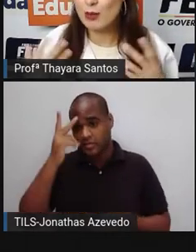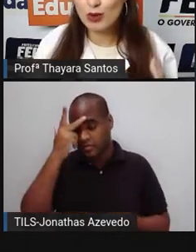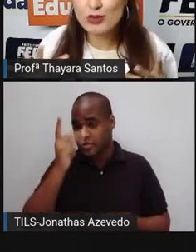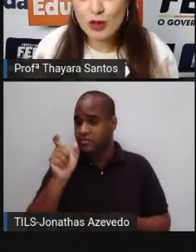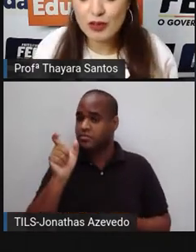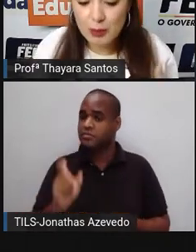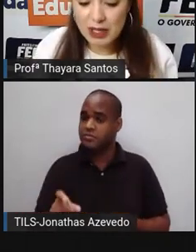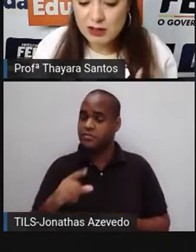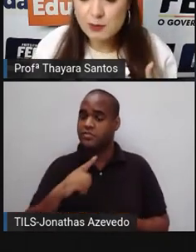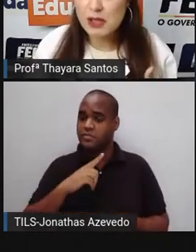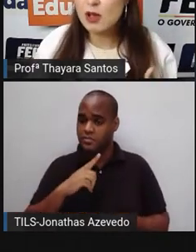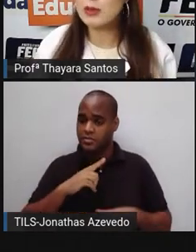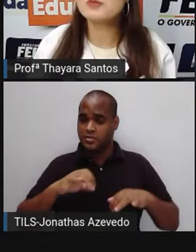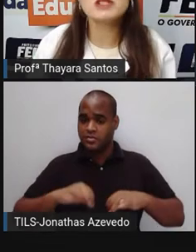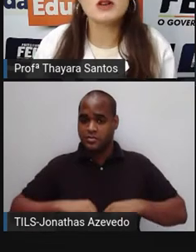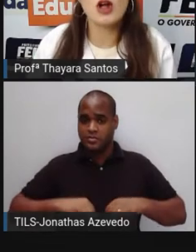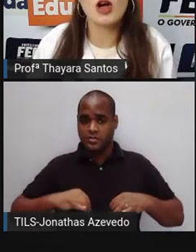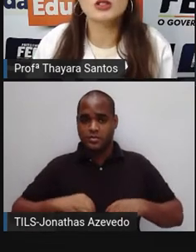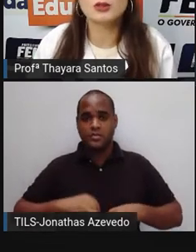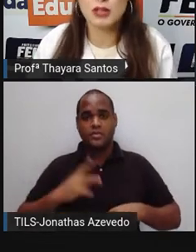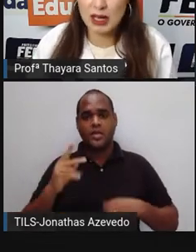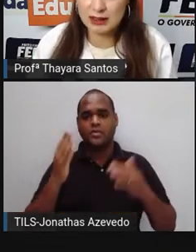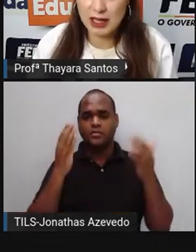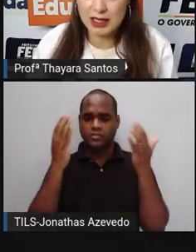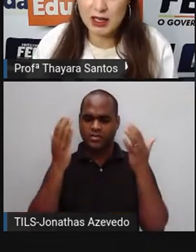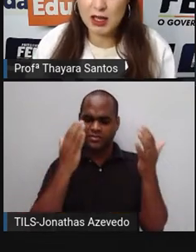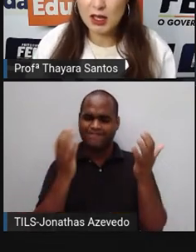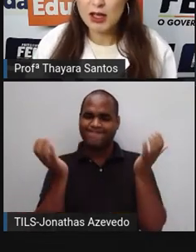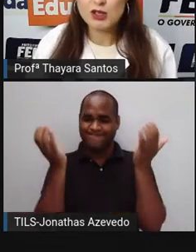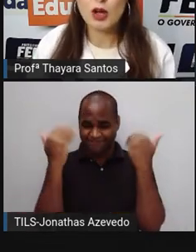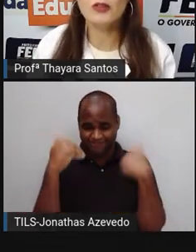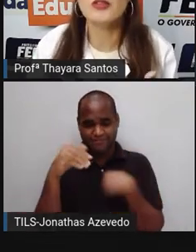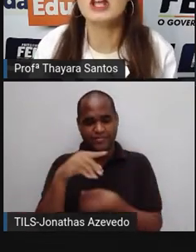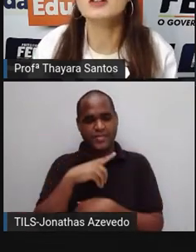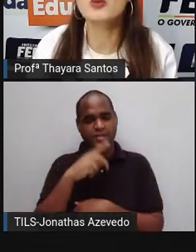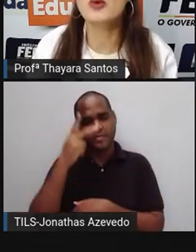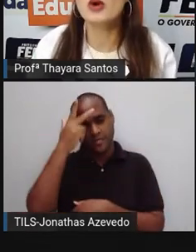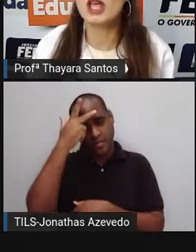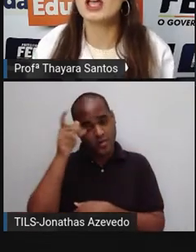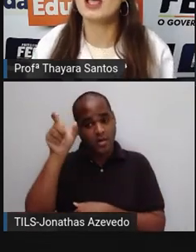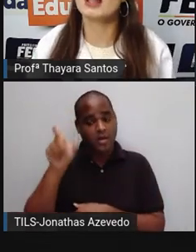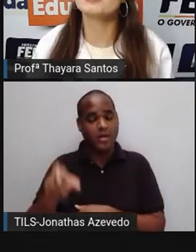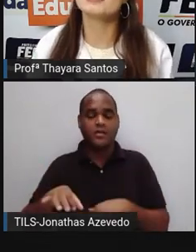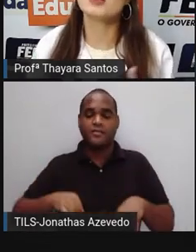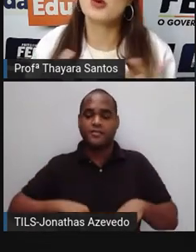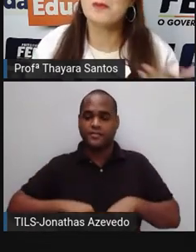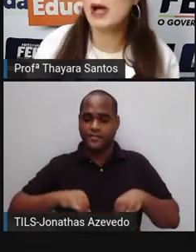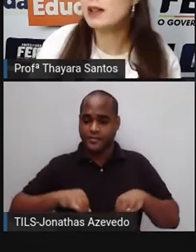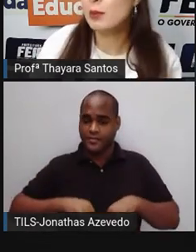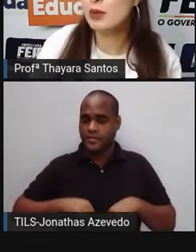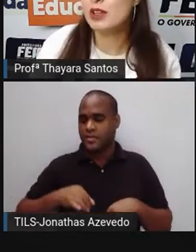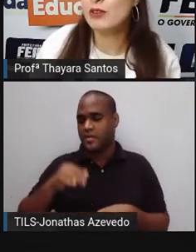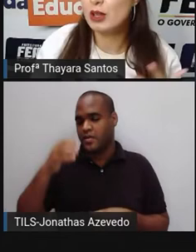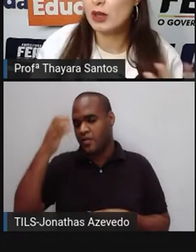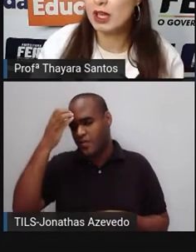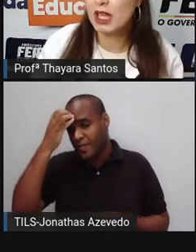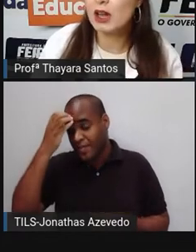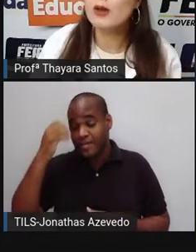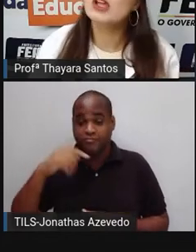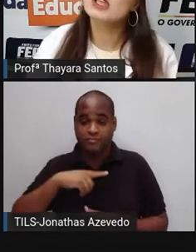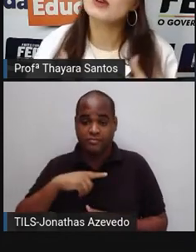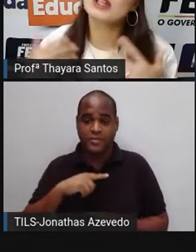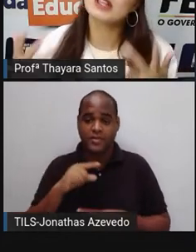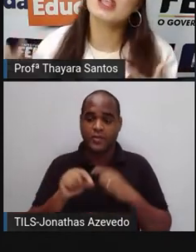Causa muito sofrimento, especialmente psicológico. Ela está ali sofrendo porque ela se sente culpada por ter feito